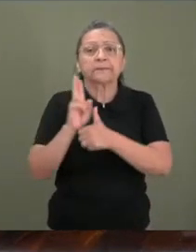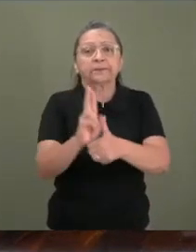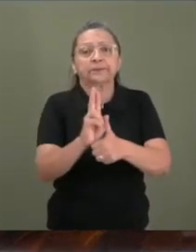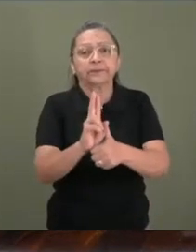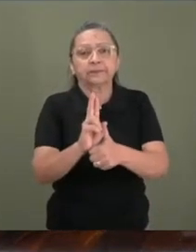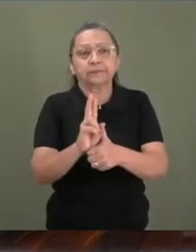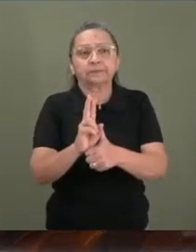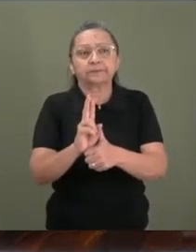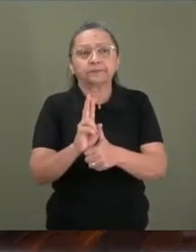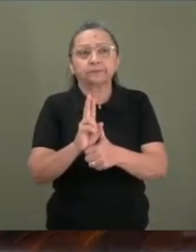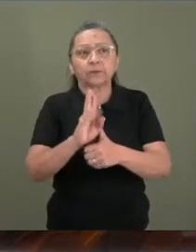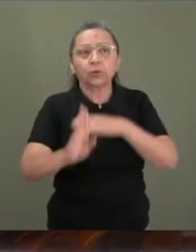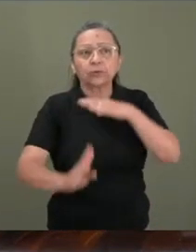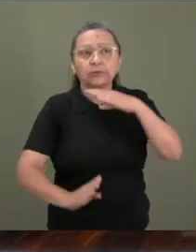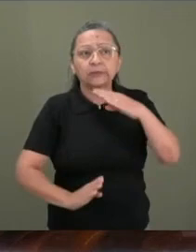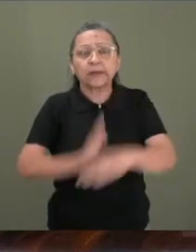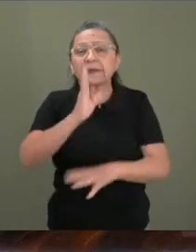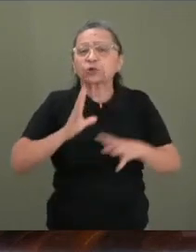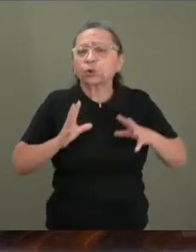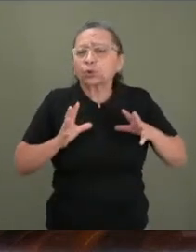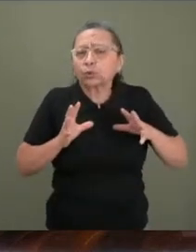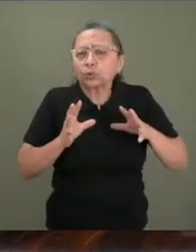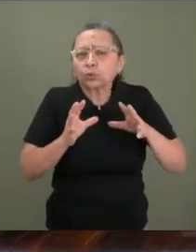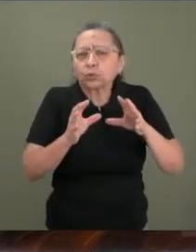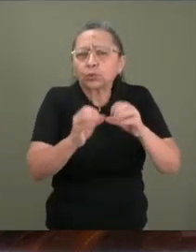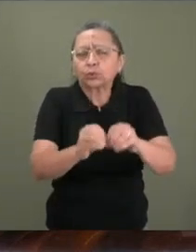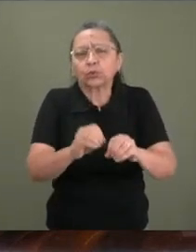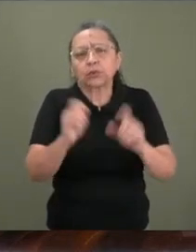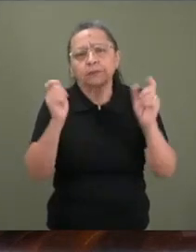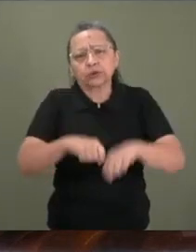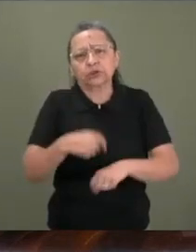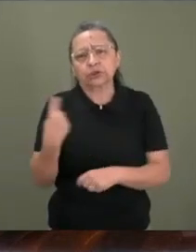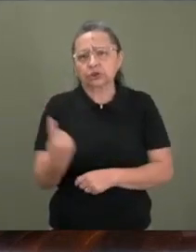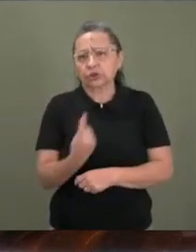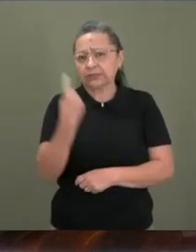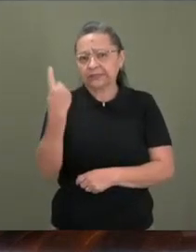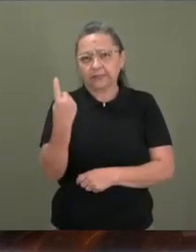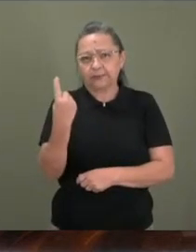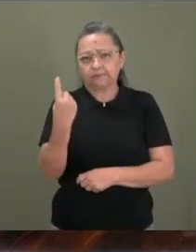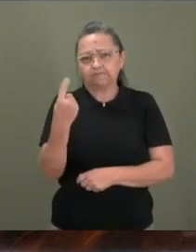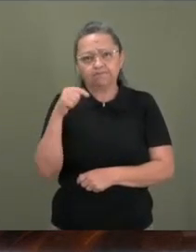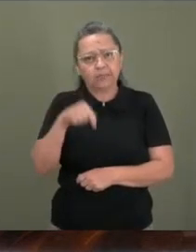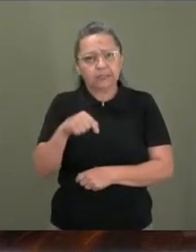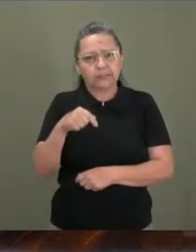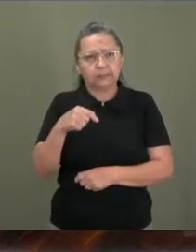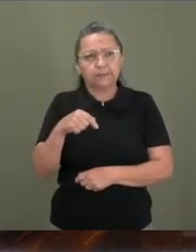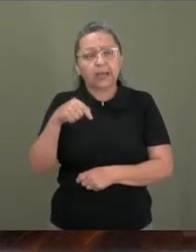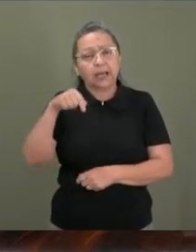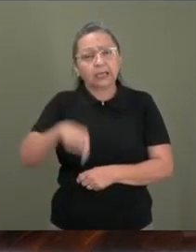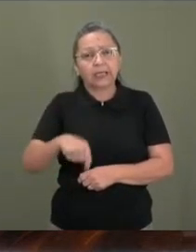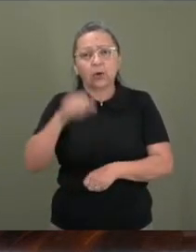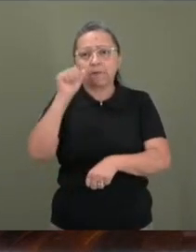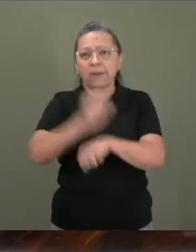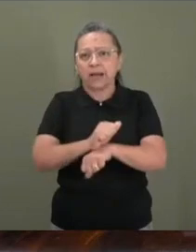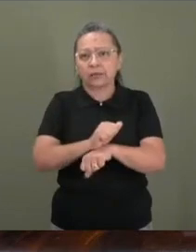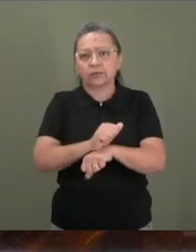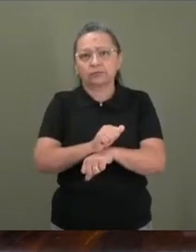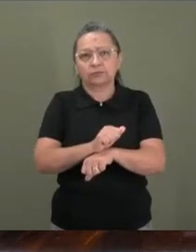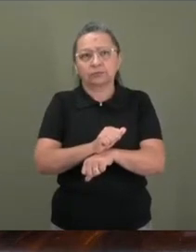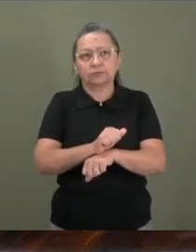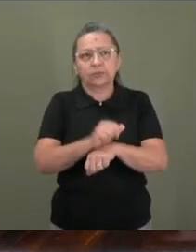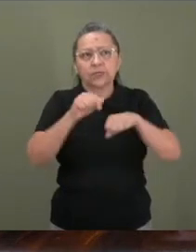ultrapassou tudo o que podia sozinho nessa missão. Aqui eu paro a missão